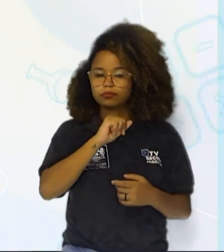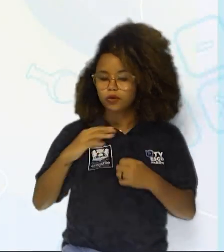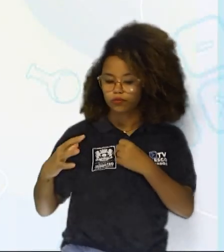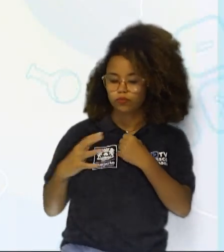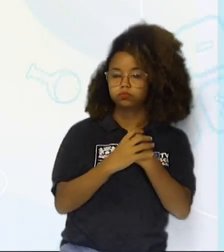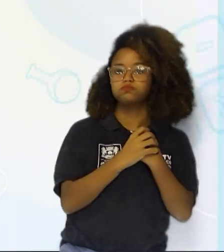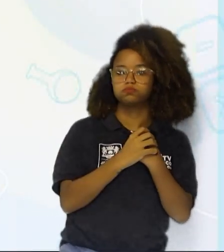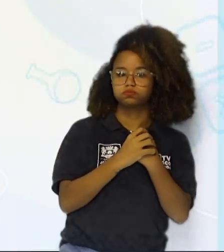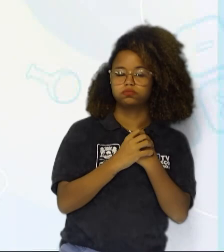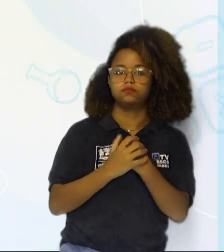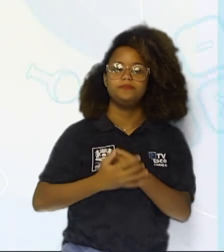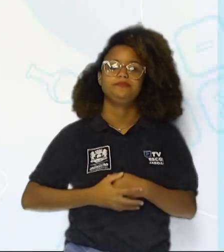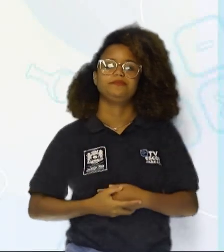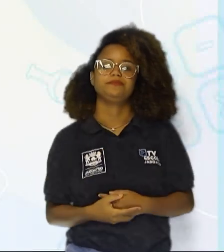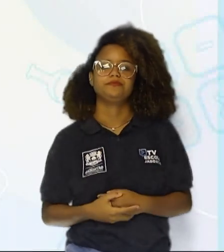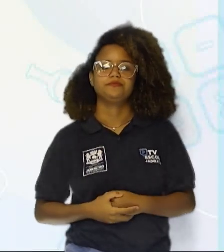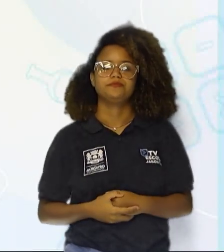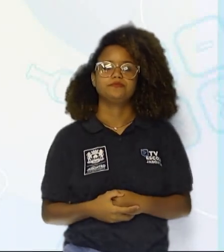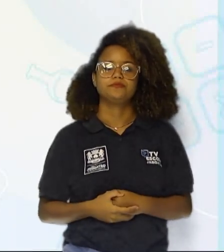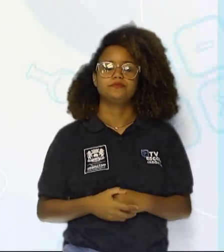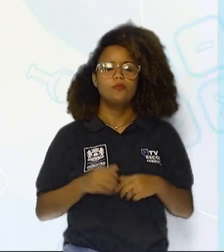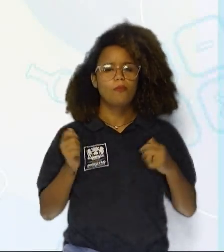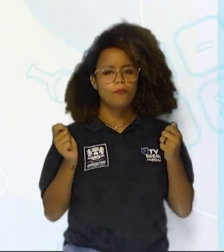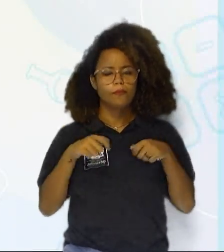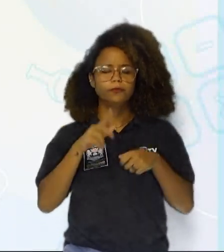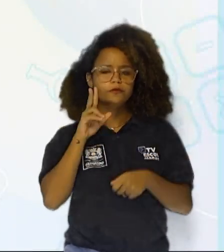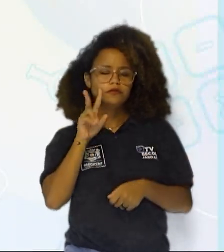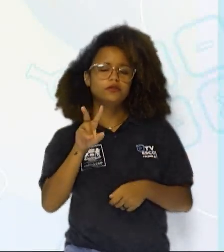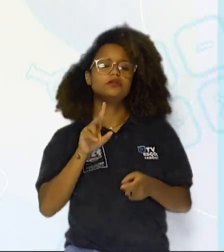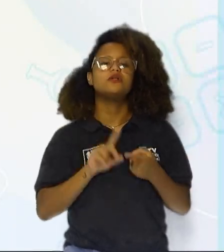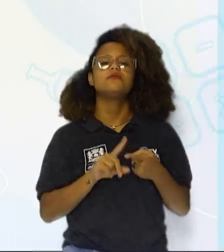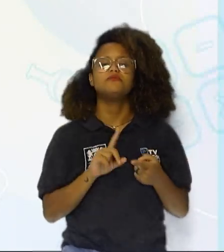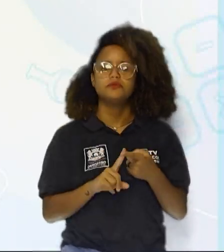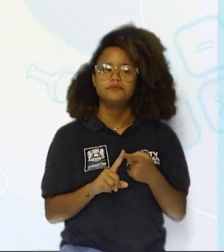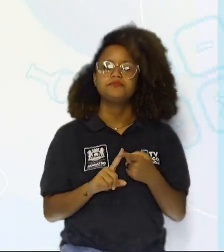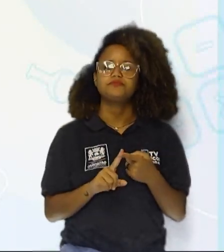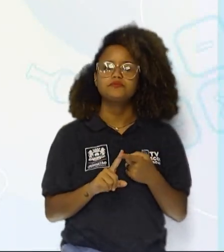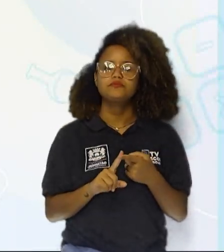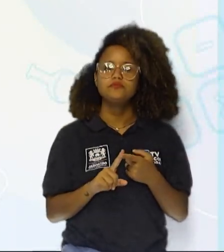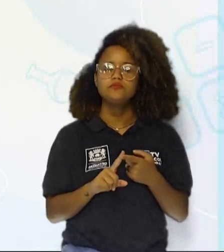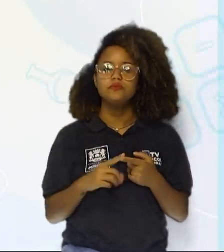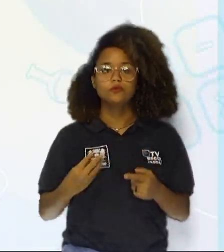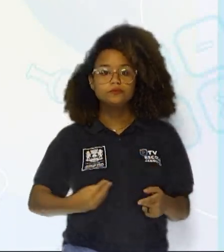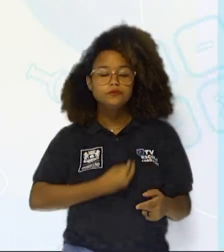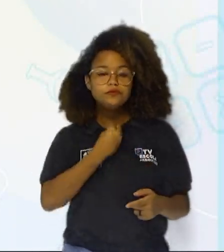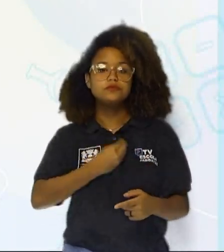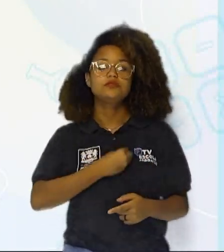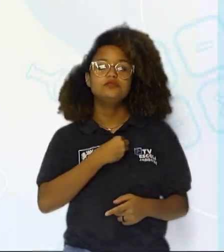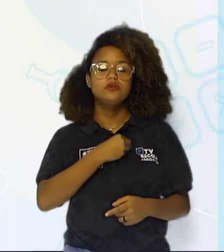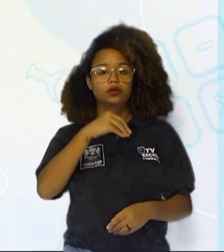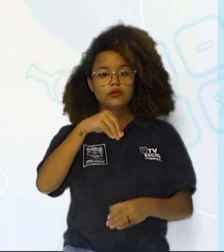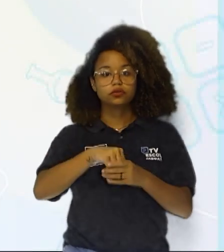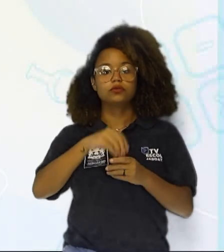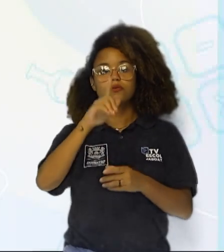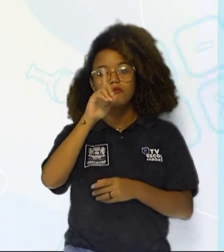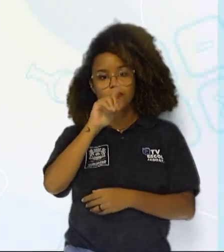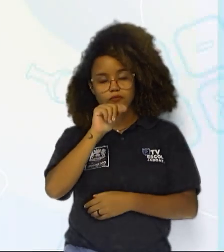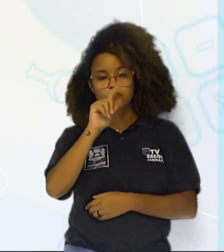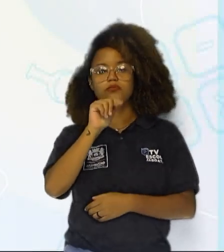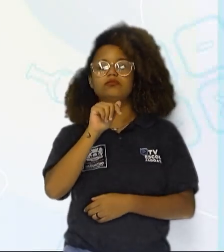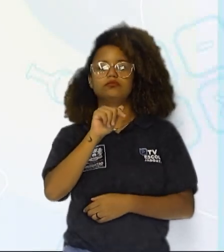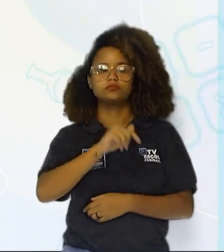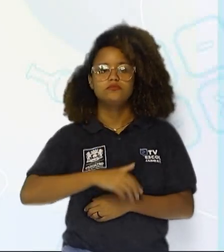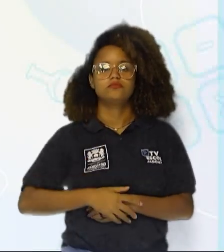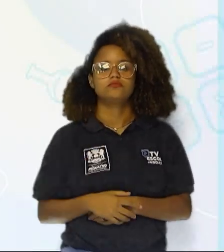Agora, podemos ver o ecossistema marinho, onde a gente